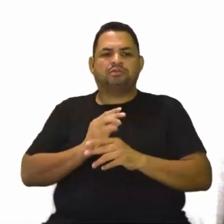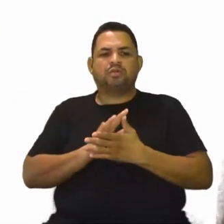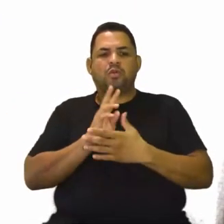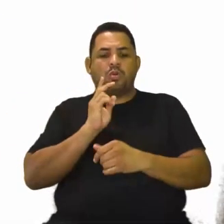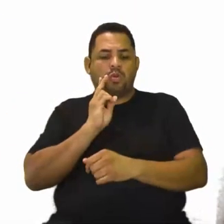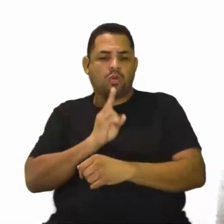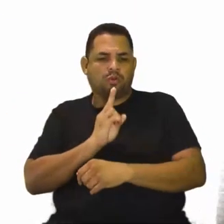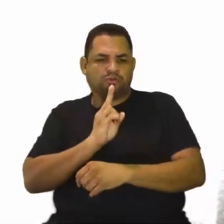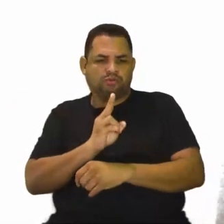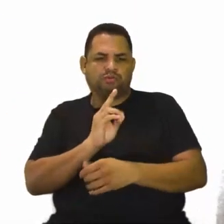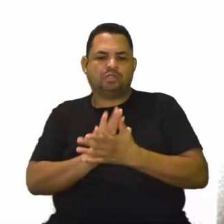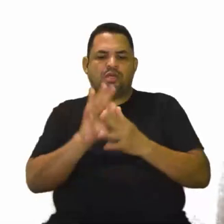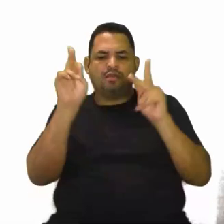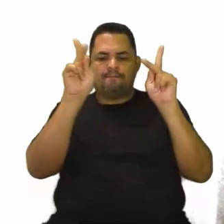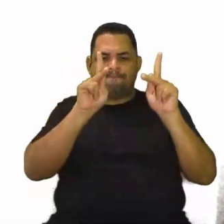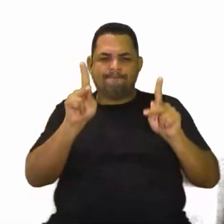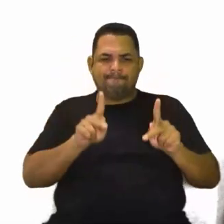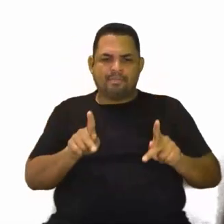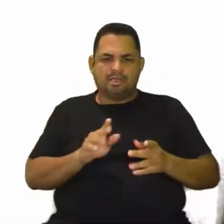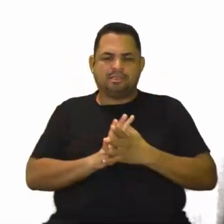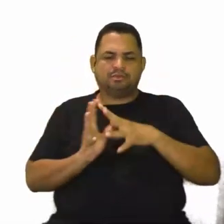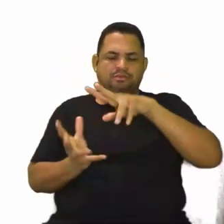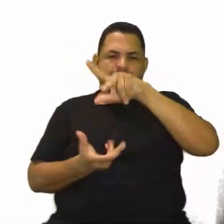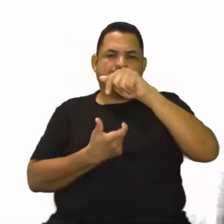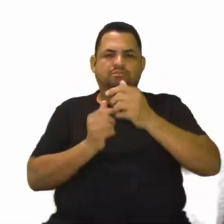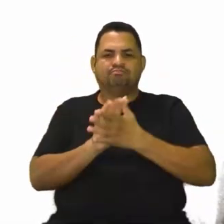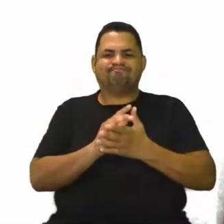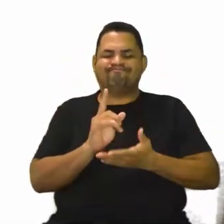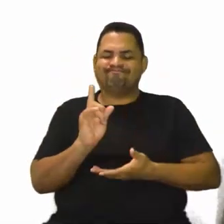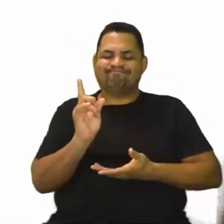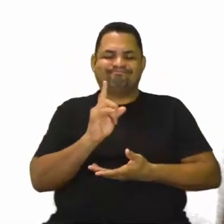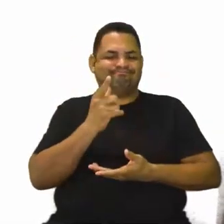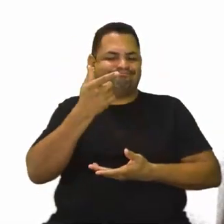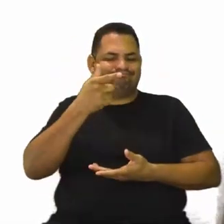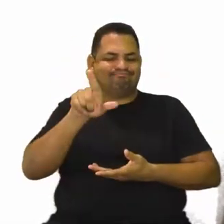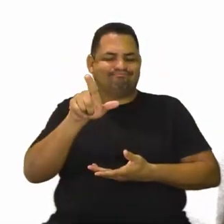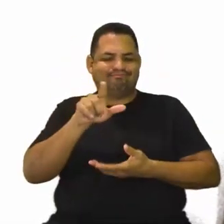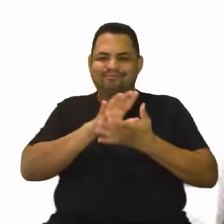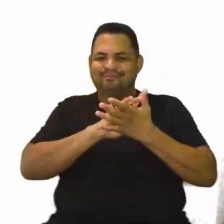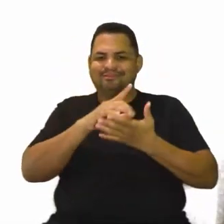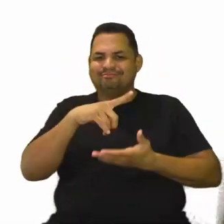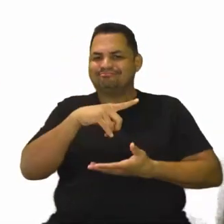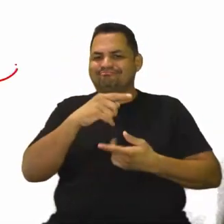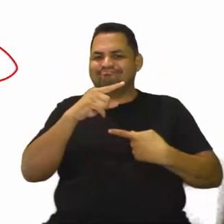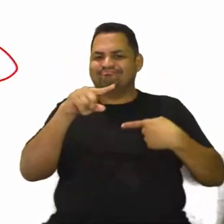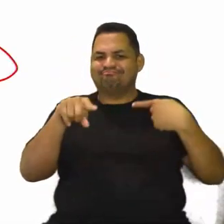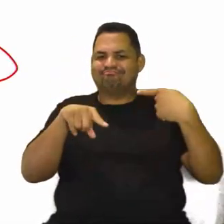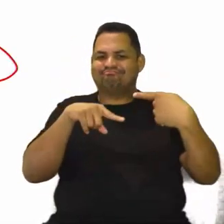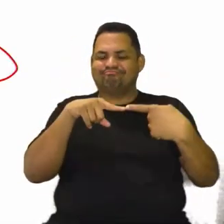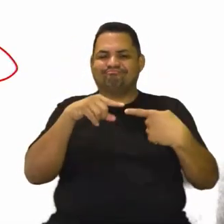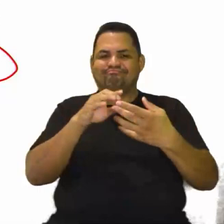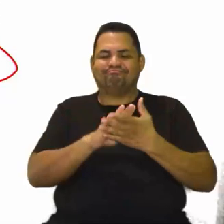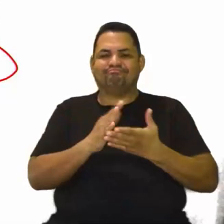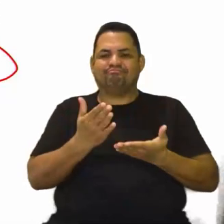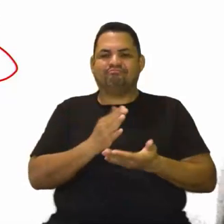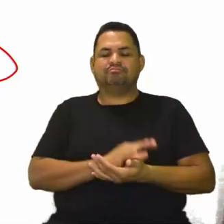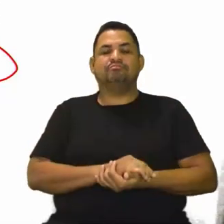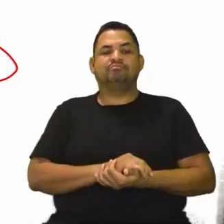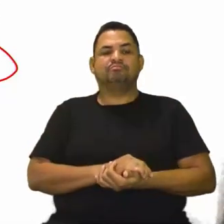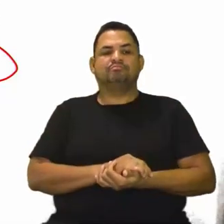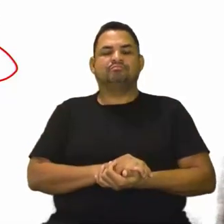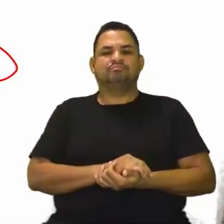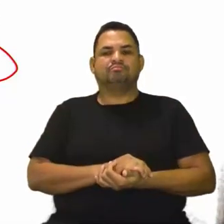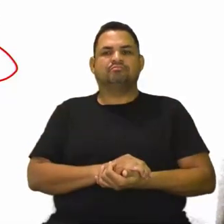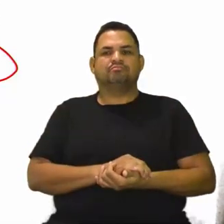Então, esse era o papel deles. E eles não conseguem desenvolver esse papel para que foi criado. E com isso,